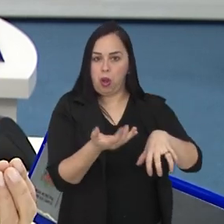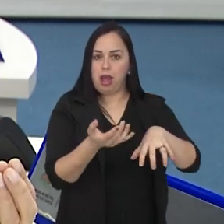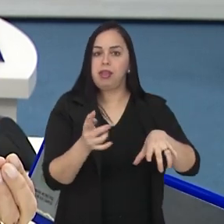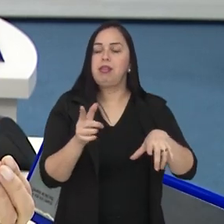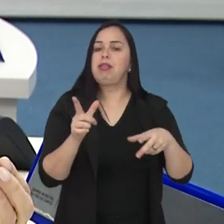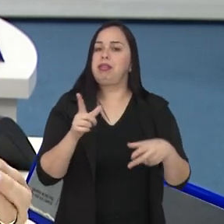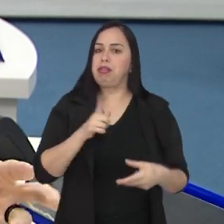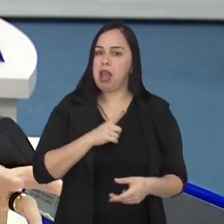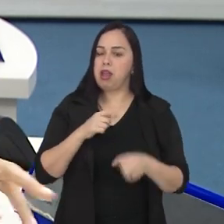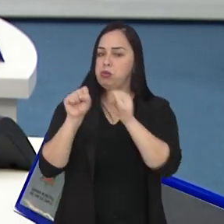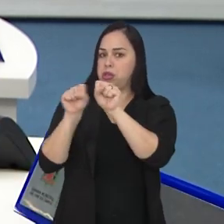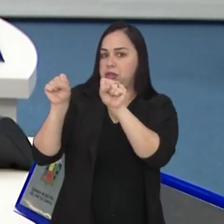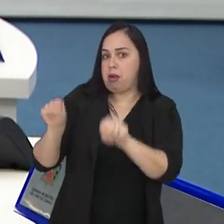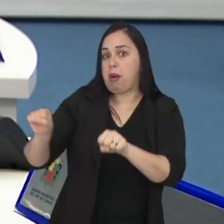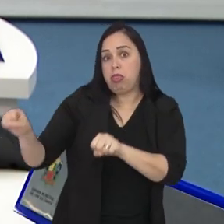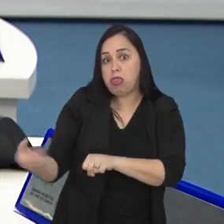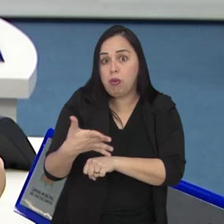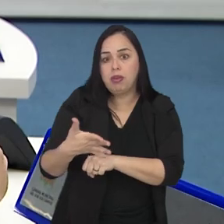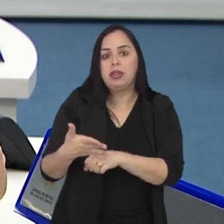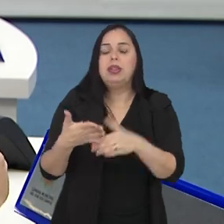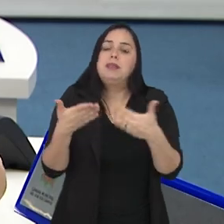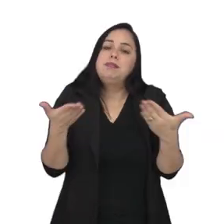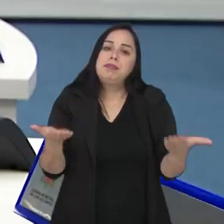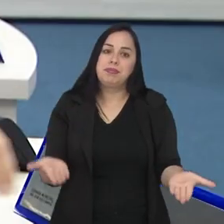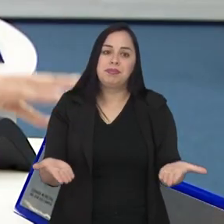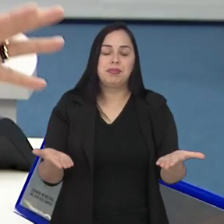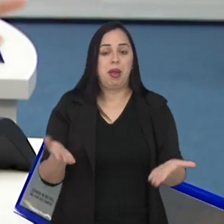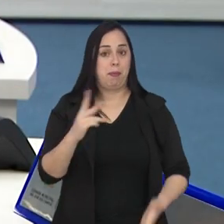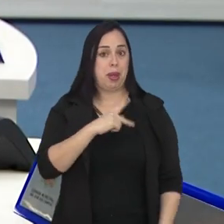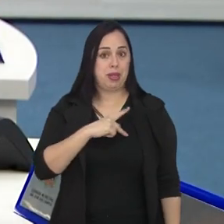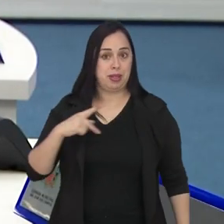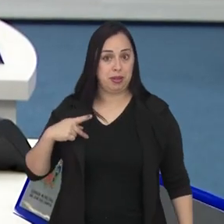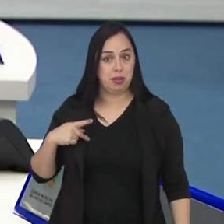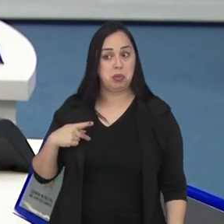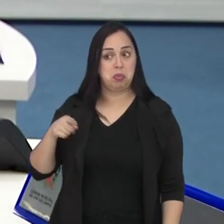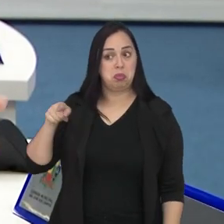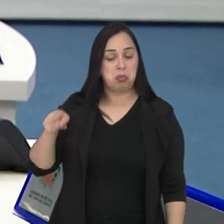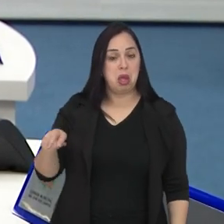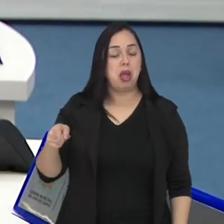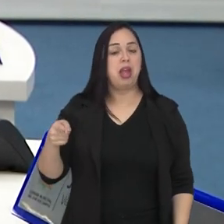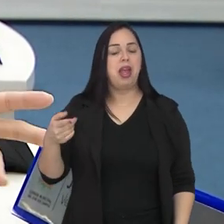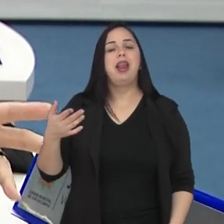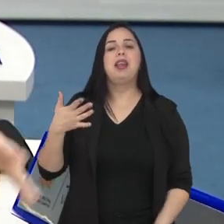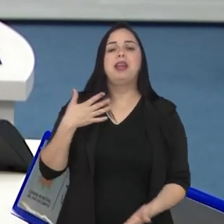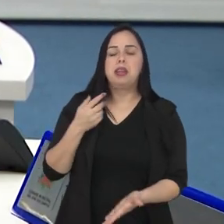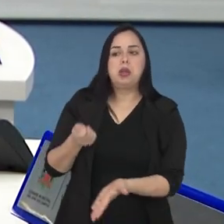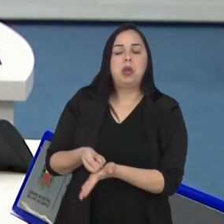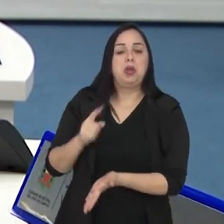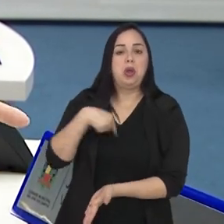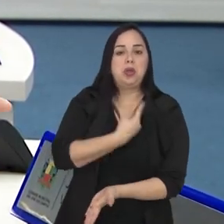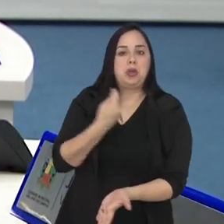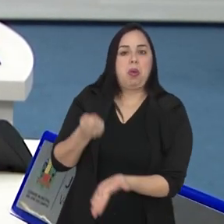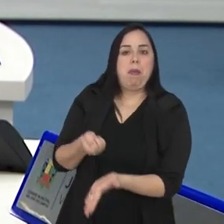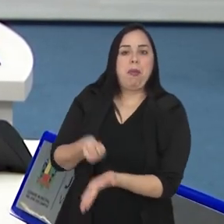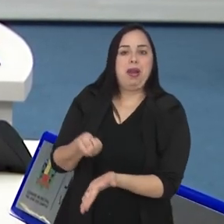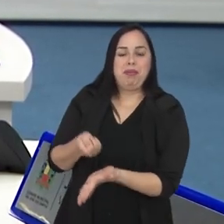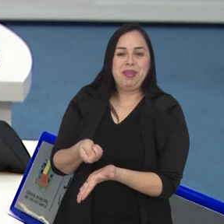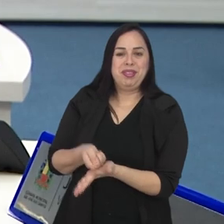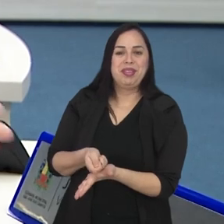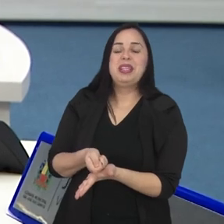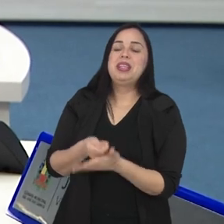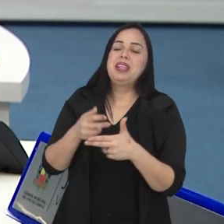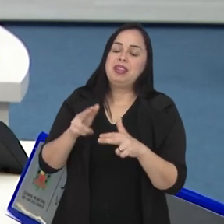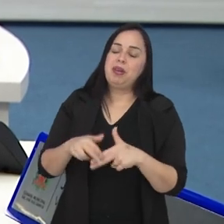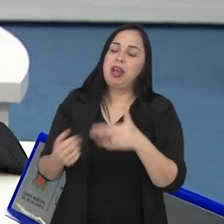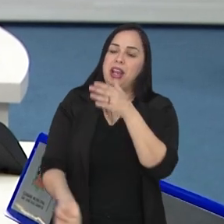outras câmaras municipais já tem um sistema mais moderno. Então, o presidente, ouvindo e também sendo cobrado por